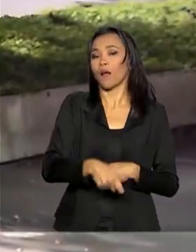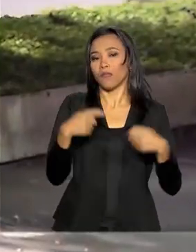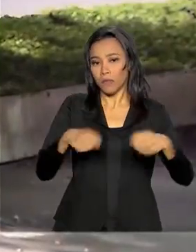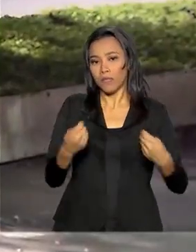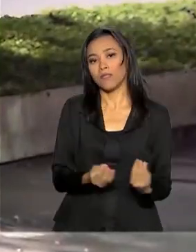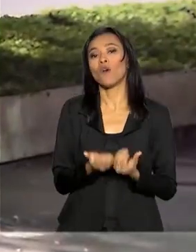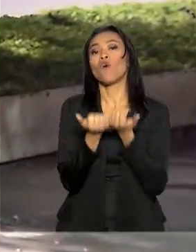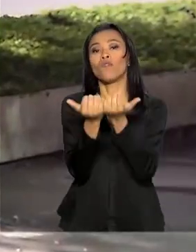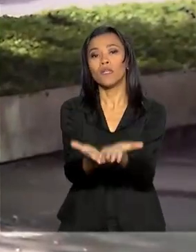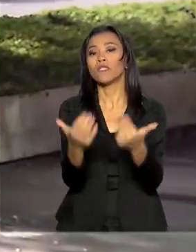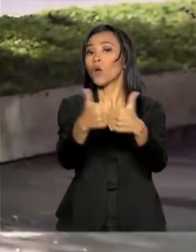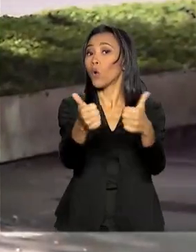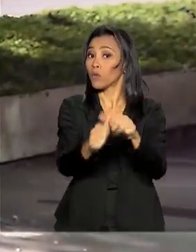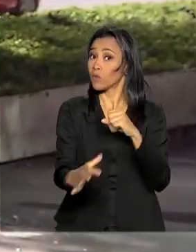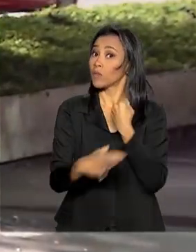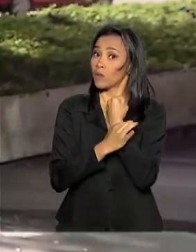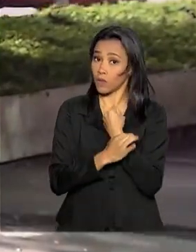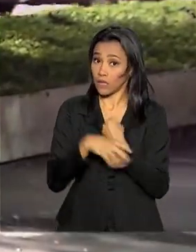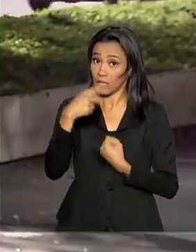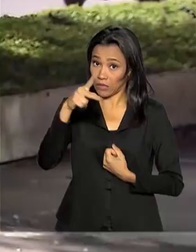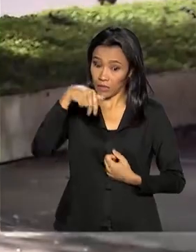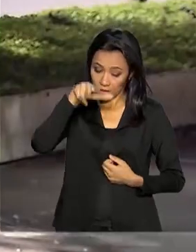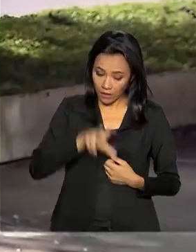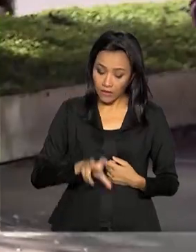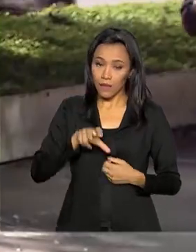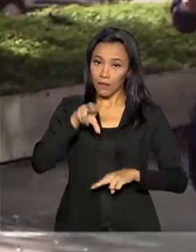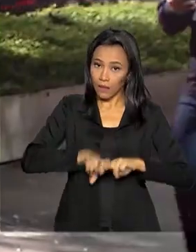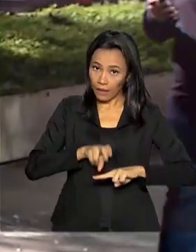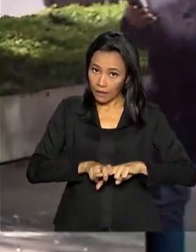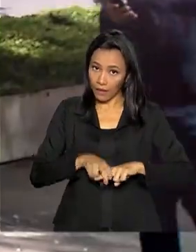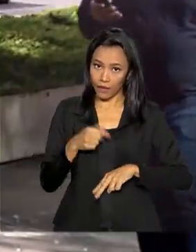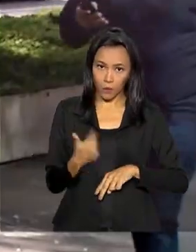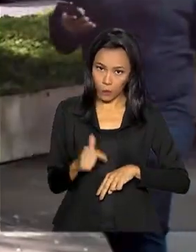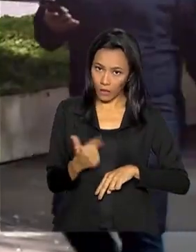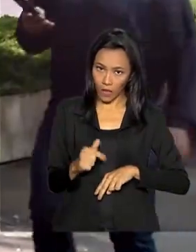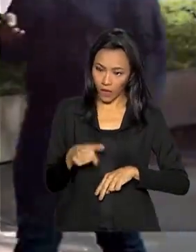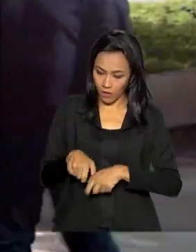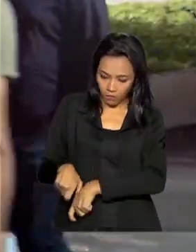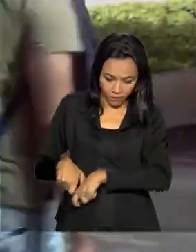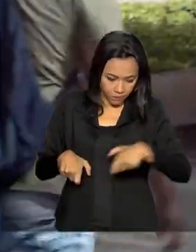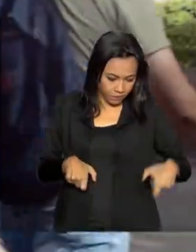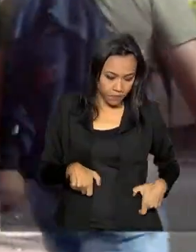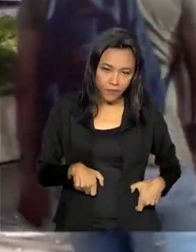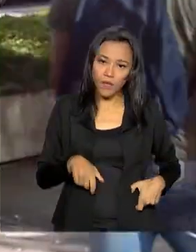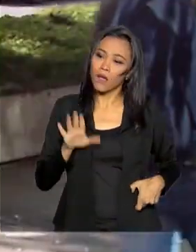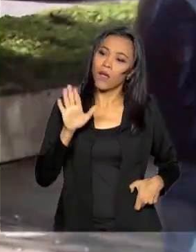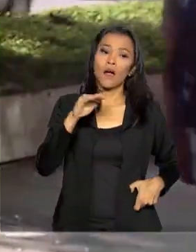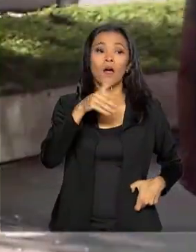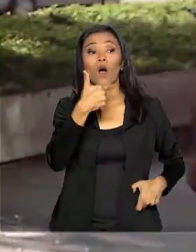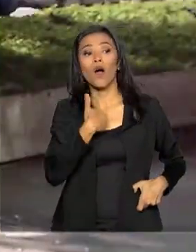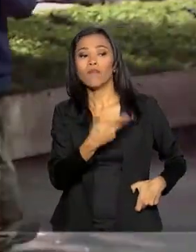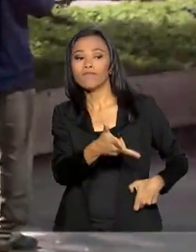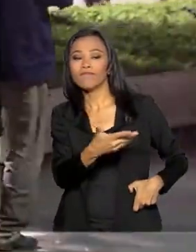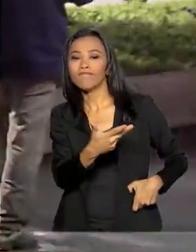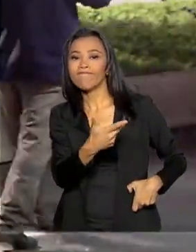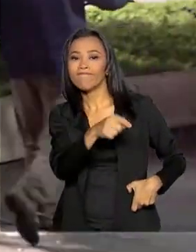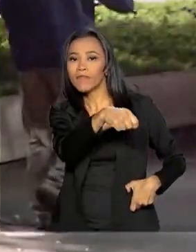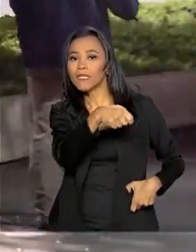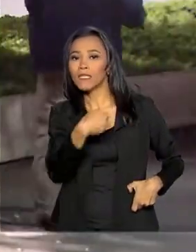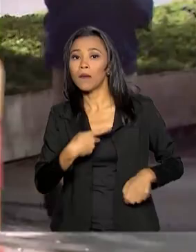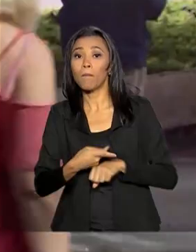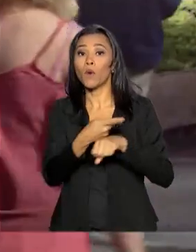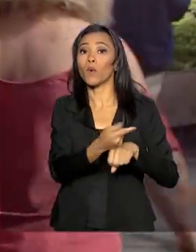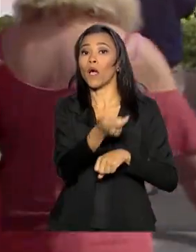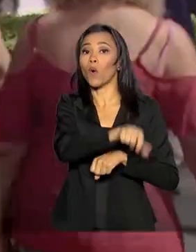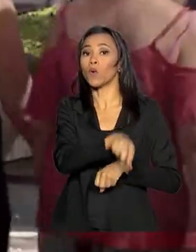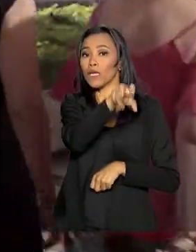segurança para fazer a viagem. Então, se a poltrona dele não estiver funcionando, a empresa tem que providenciar outra poltrona, que ele segue